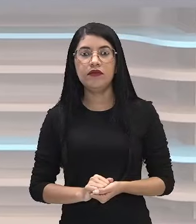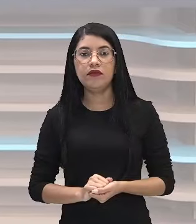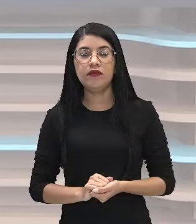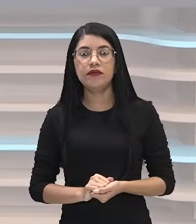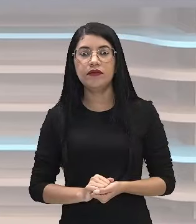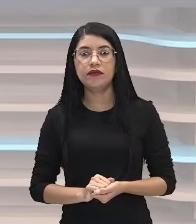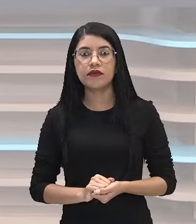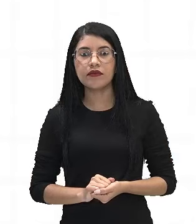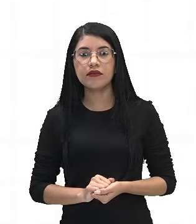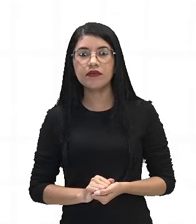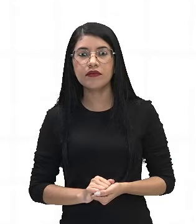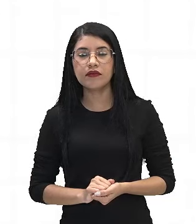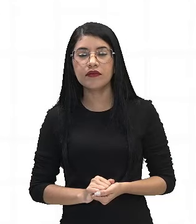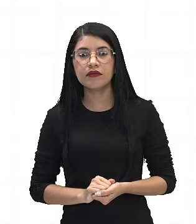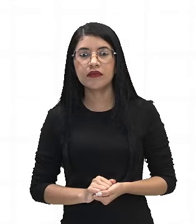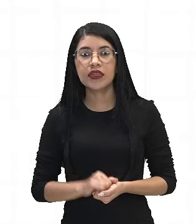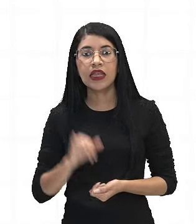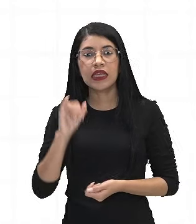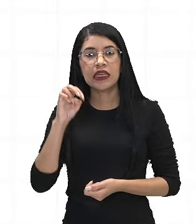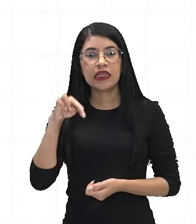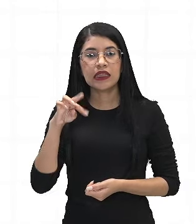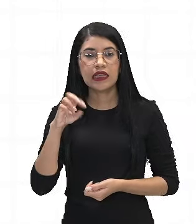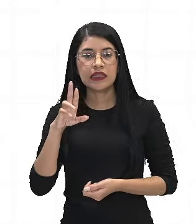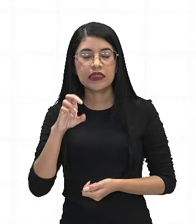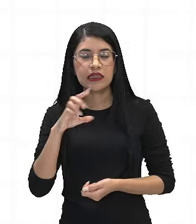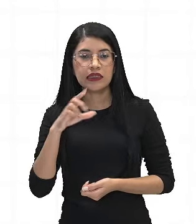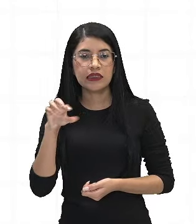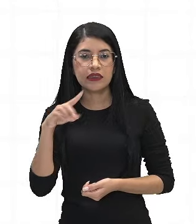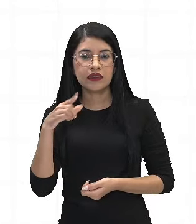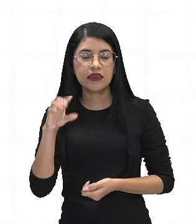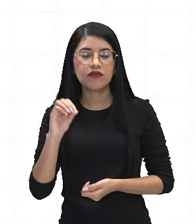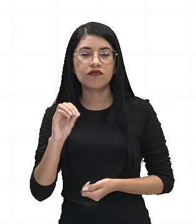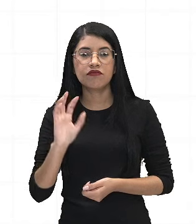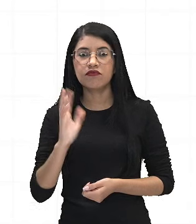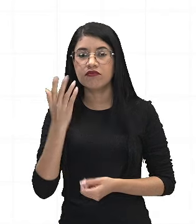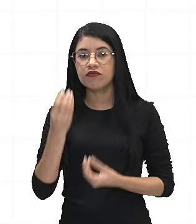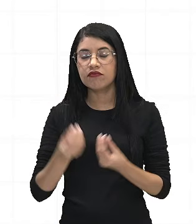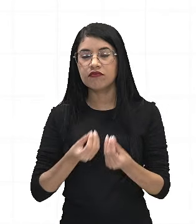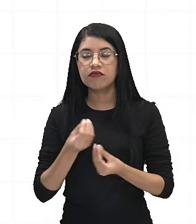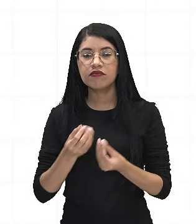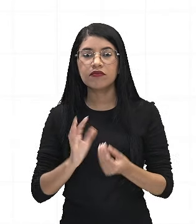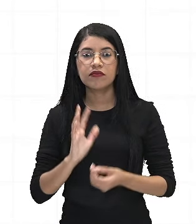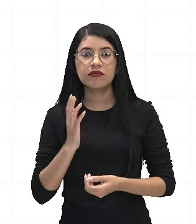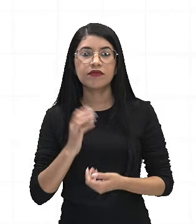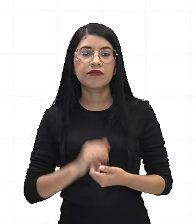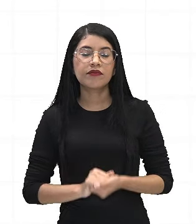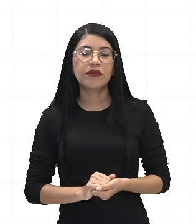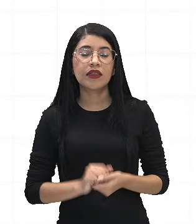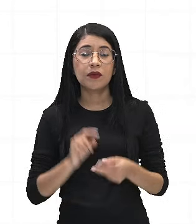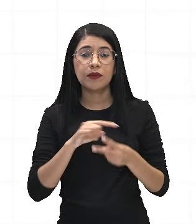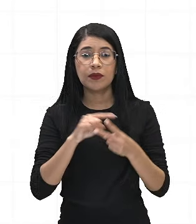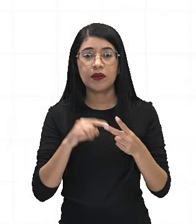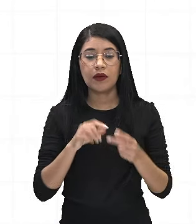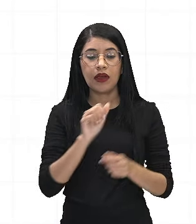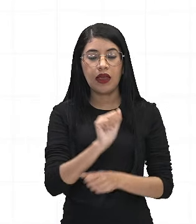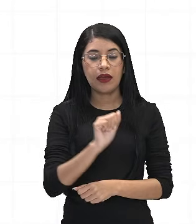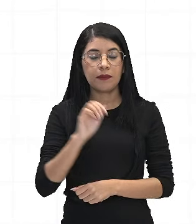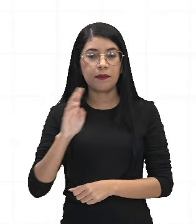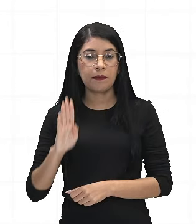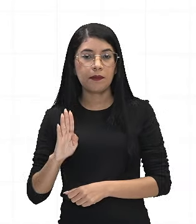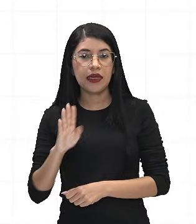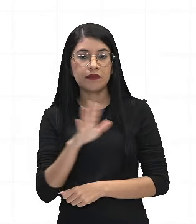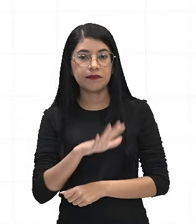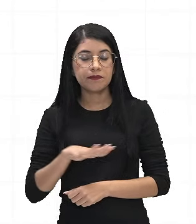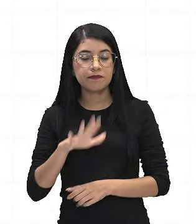interseção de eventos. Interseção de eventos diz assim, seja dois eventos A e B em um